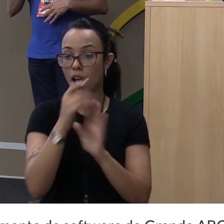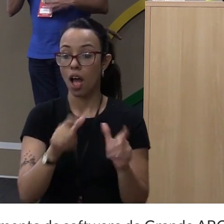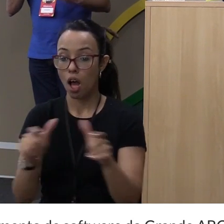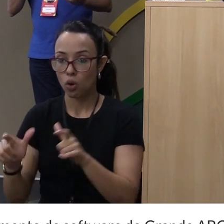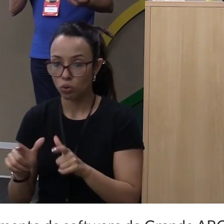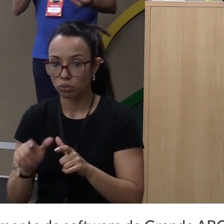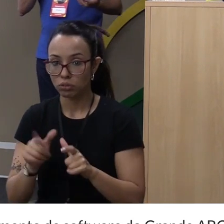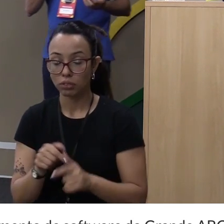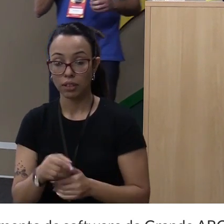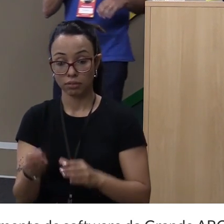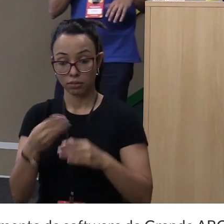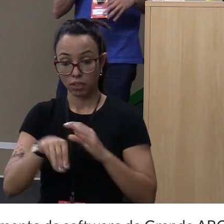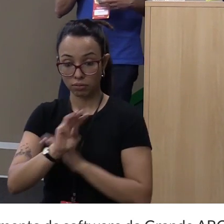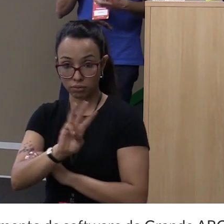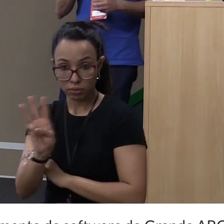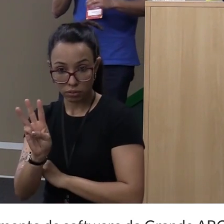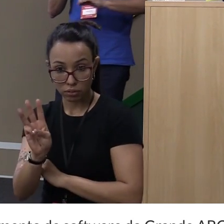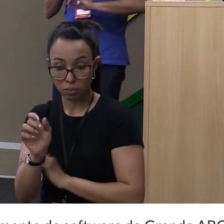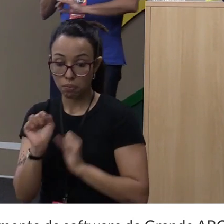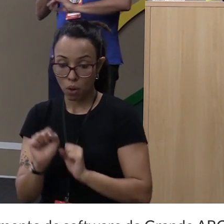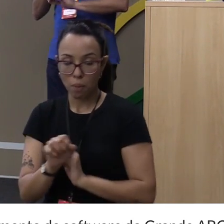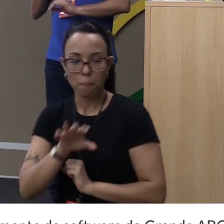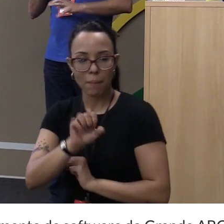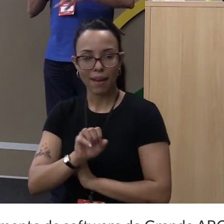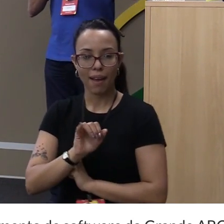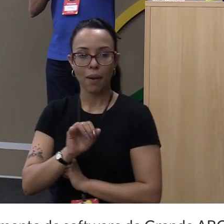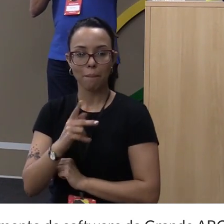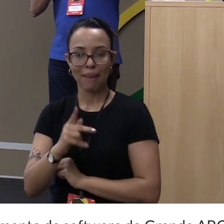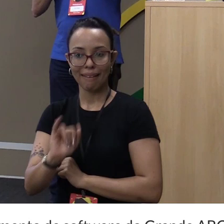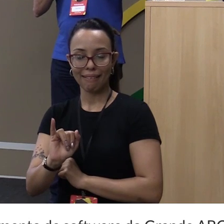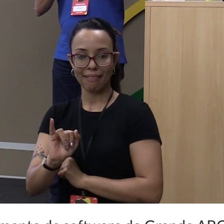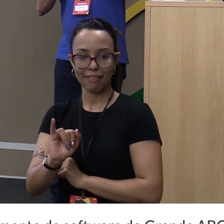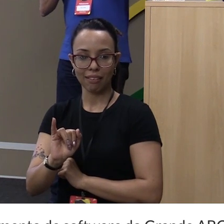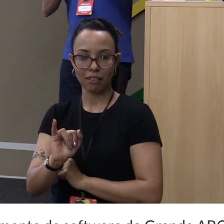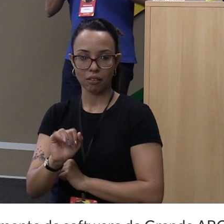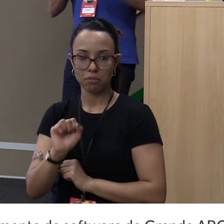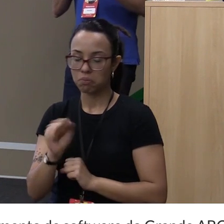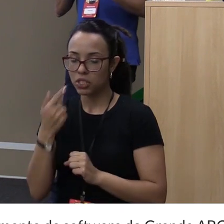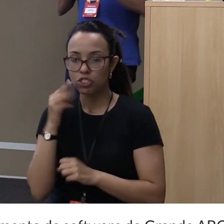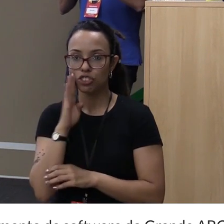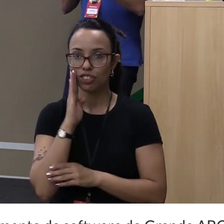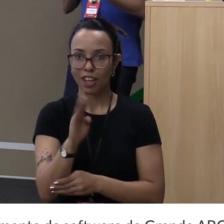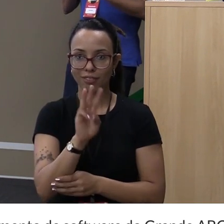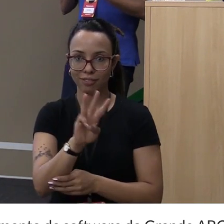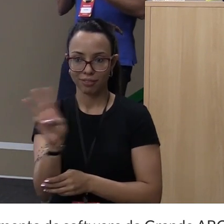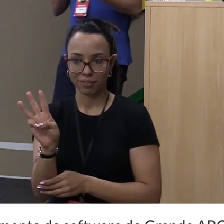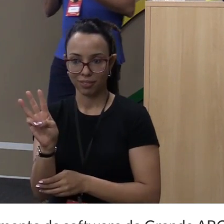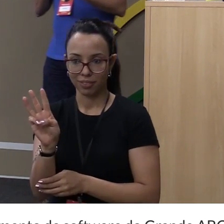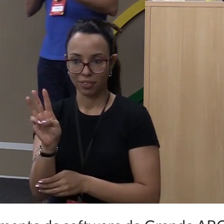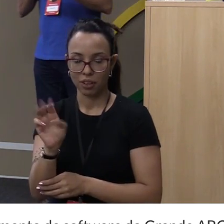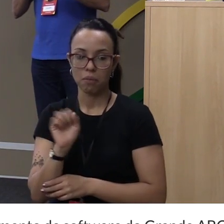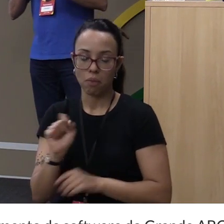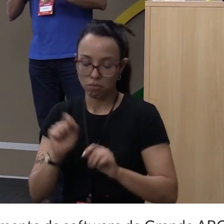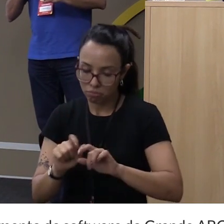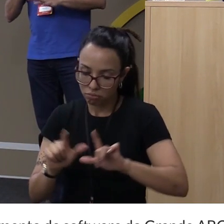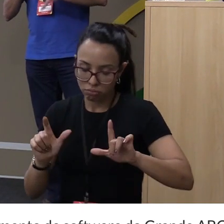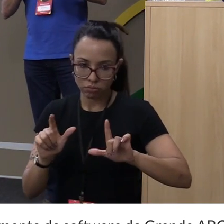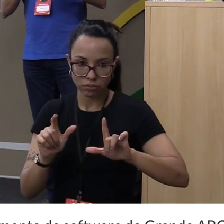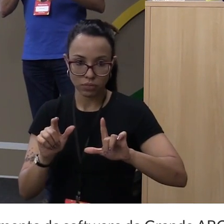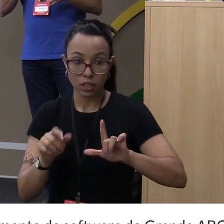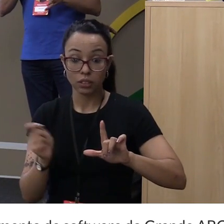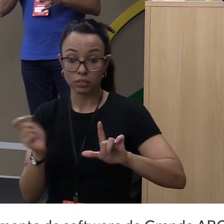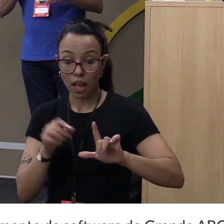pegando de uma API, por exemplo. Não precisa ser simplesmente uma página. Às vezes tem alguns sistemas que você